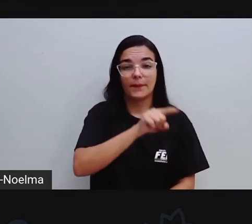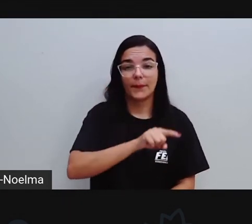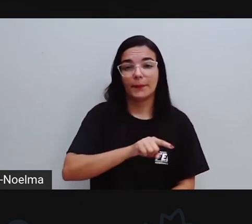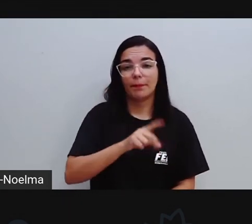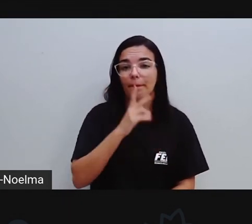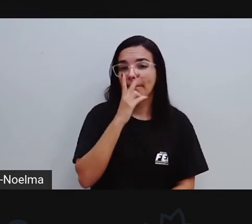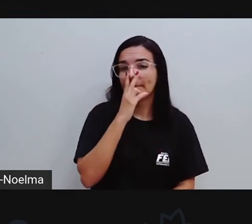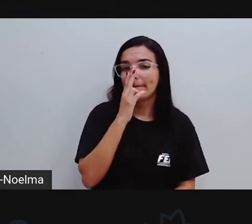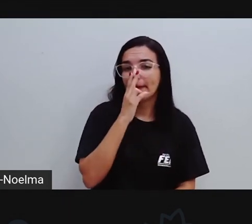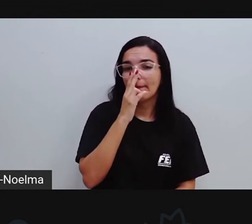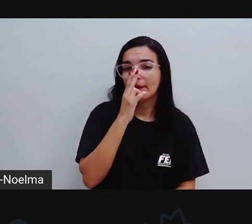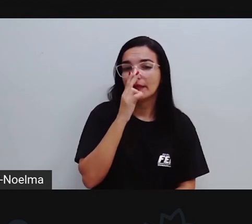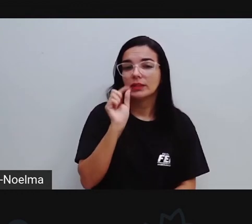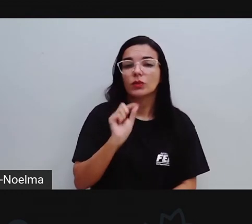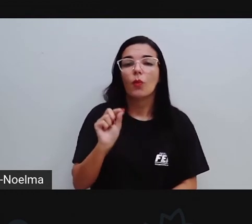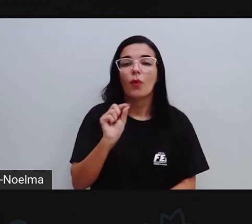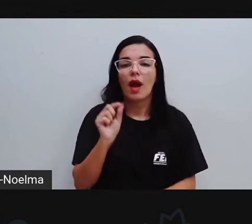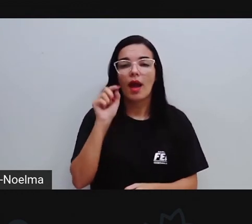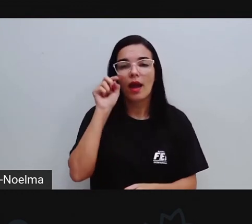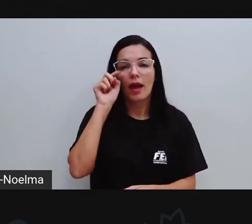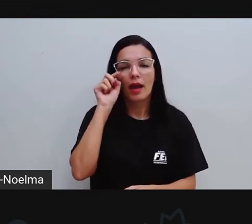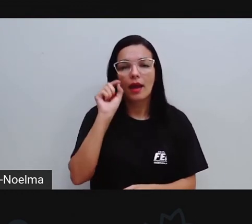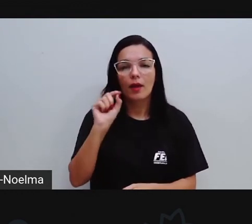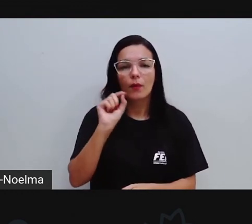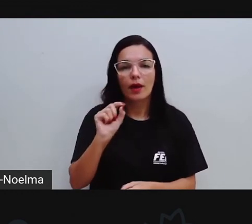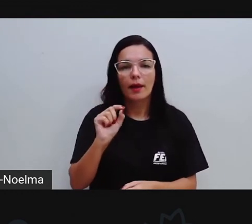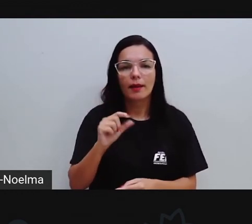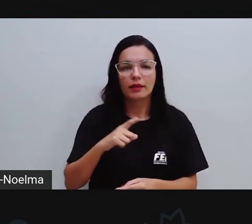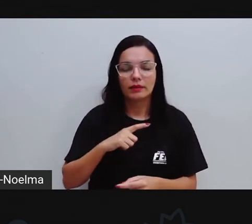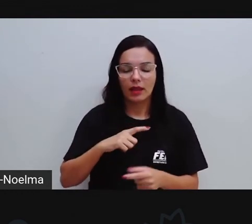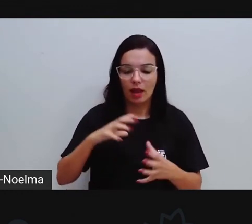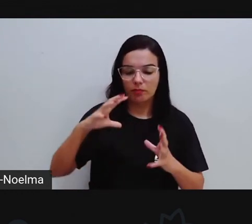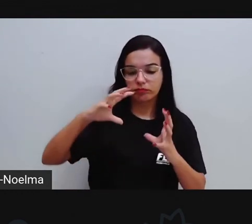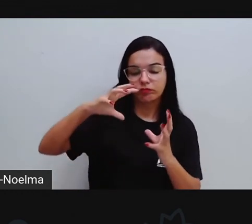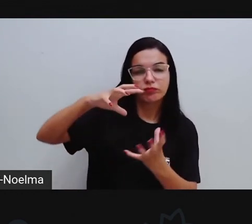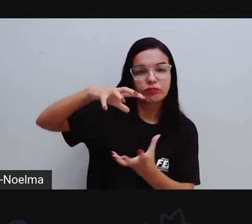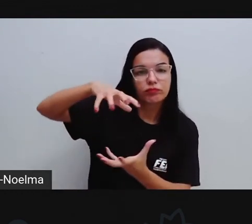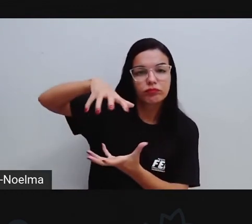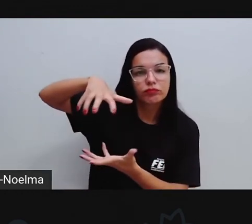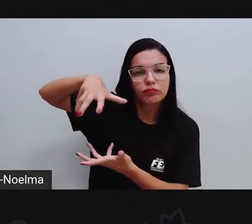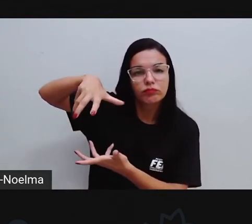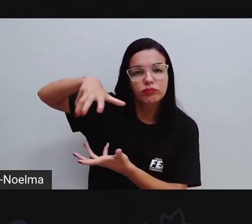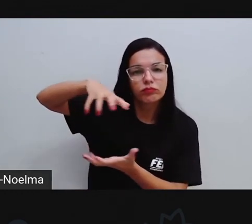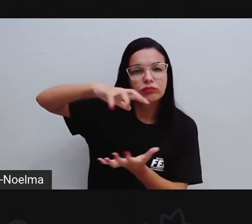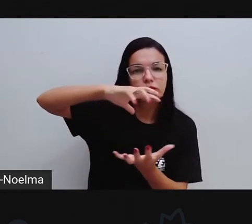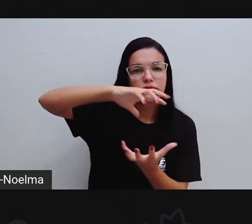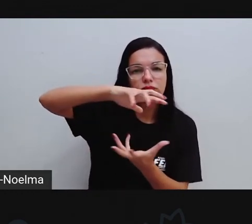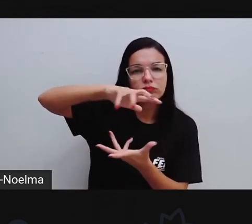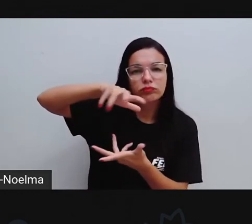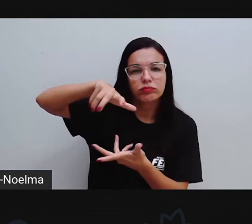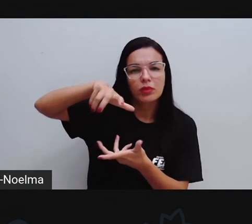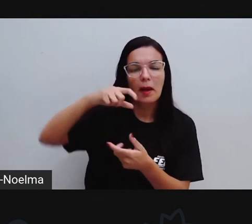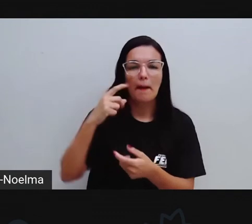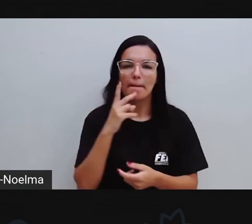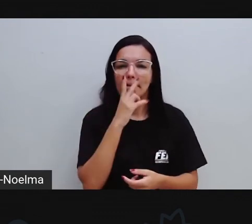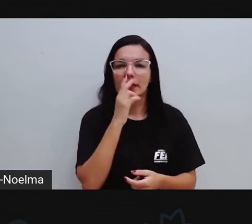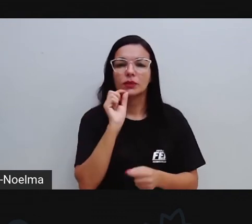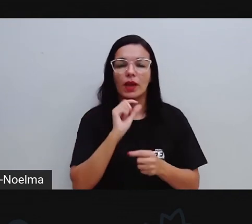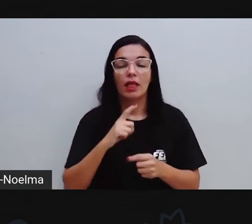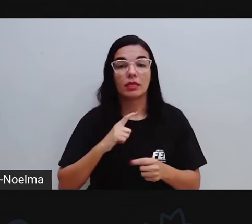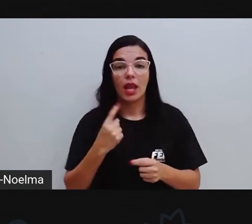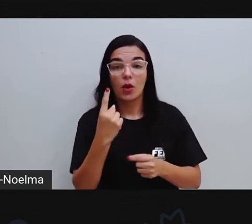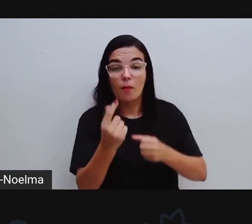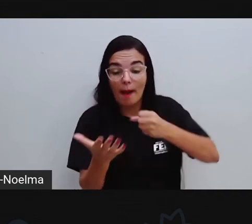corpo redondo, ele é um sólido geométrico que possui pelo menos uma superfície